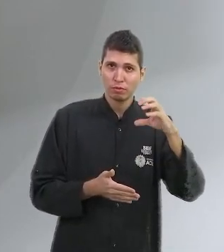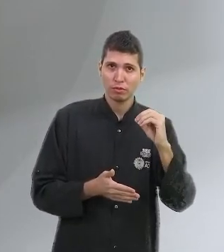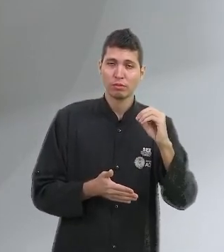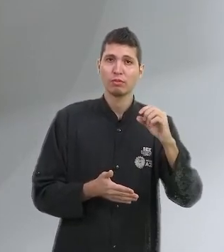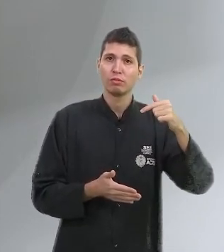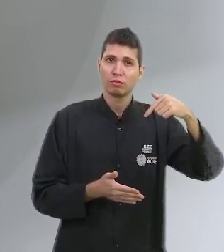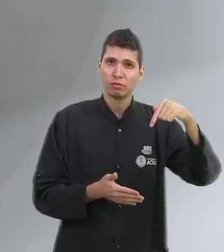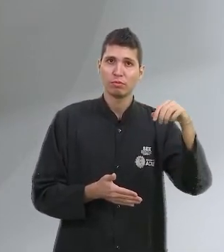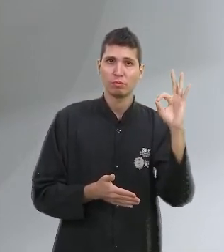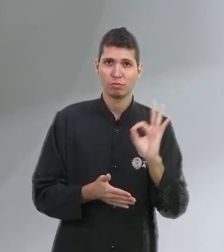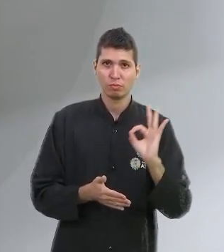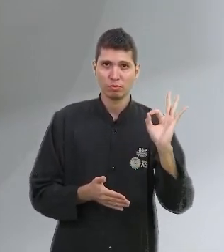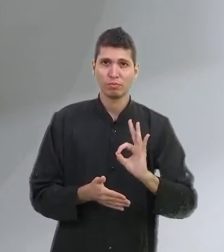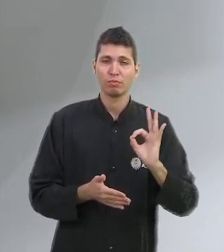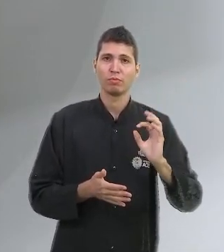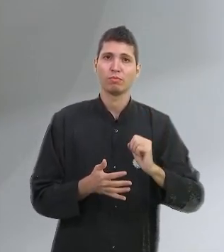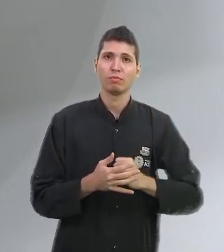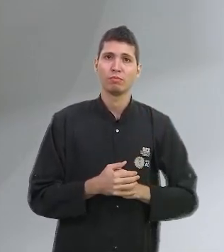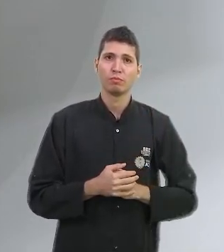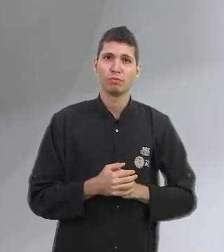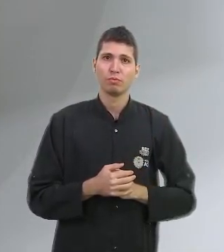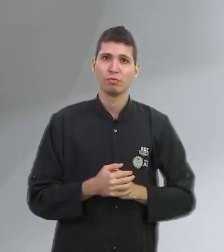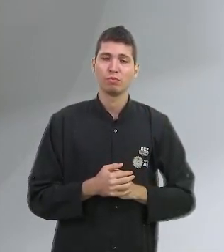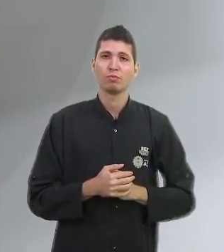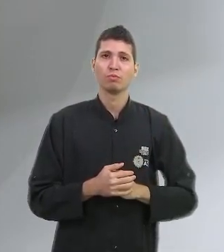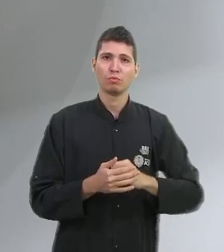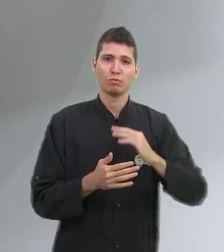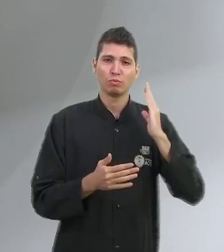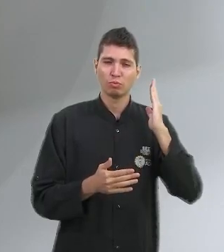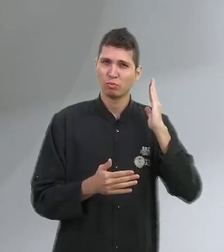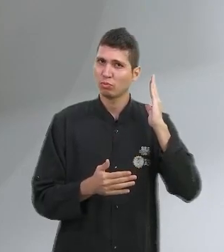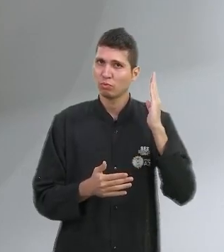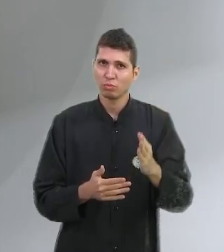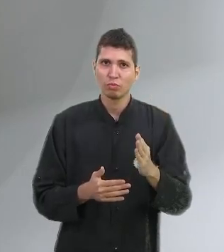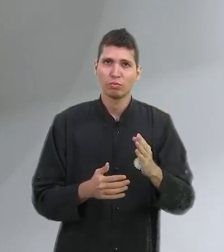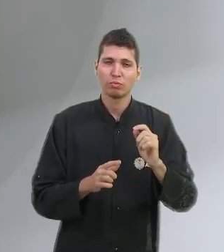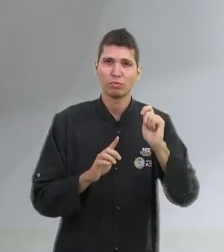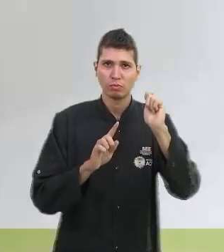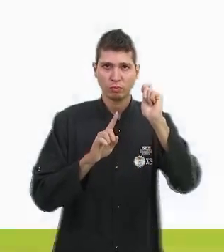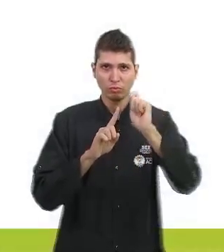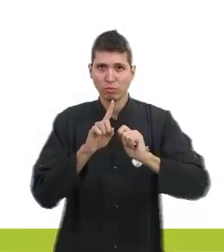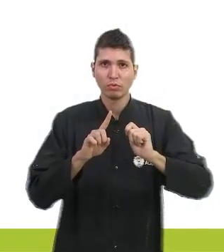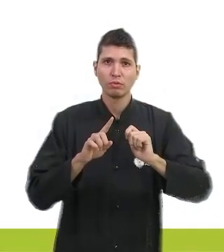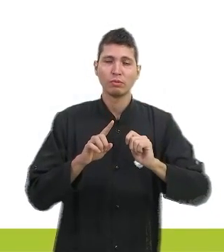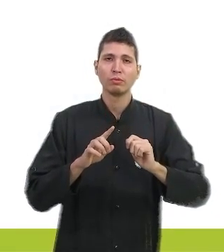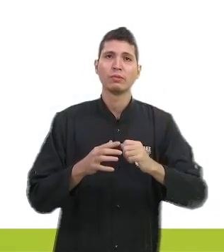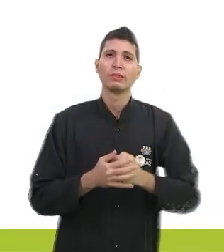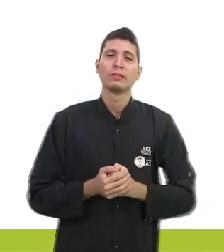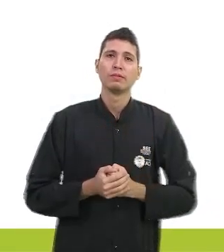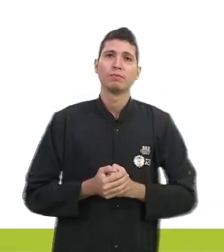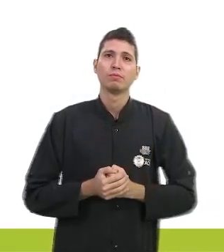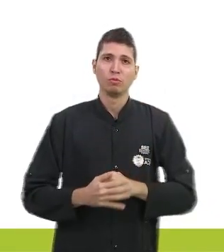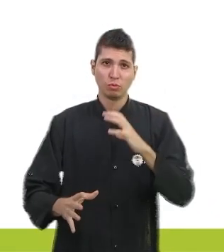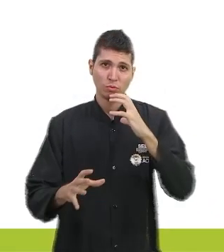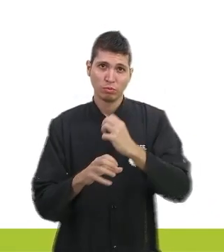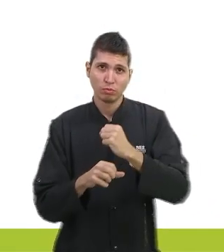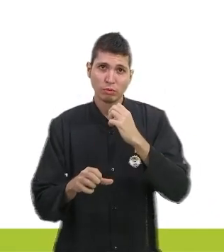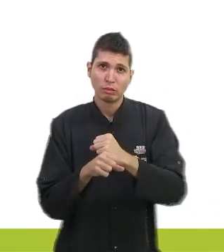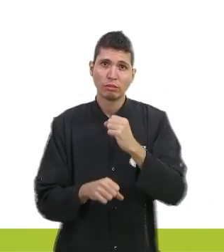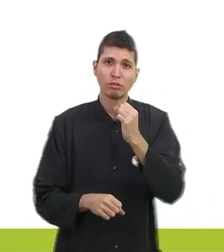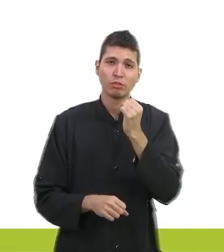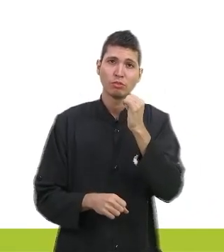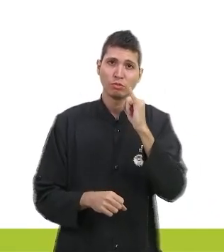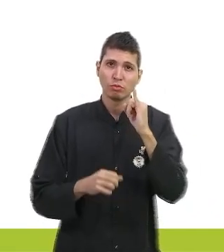% ao mês. Então, calculando aqui, nós teríamos, se estivesse